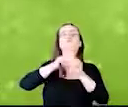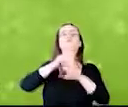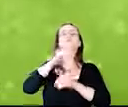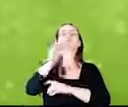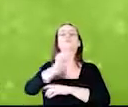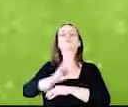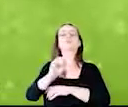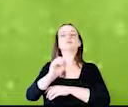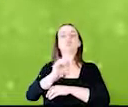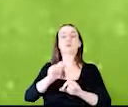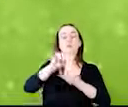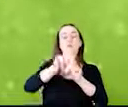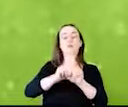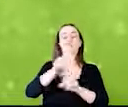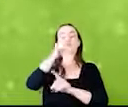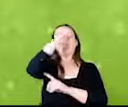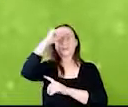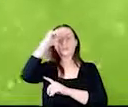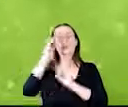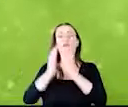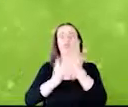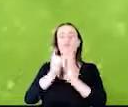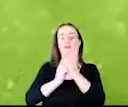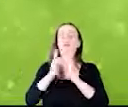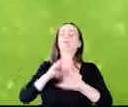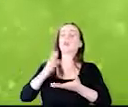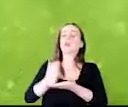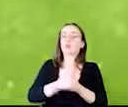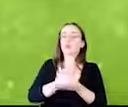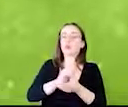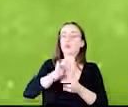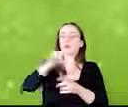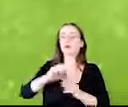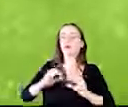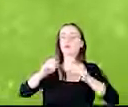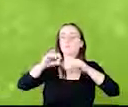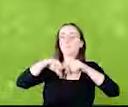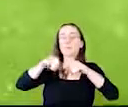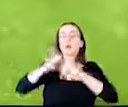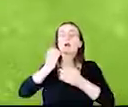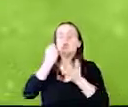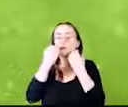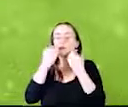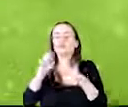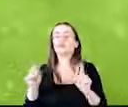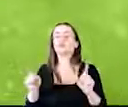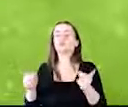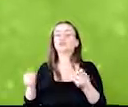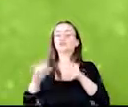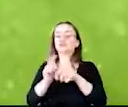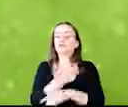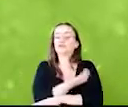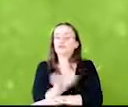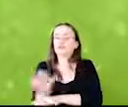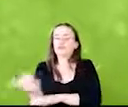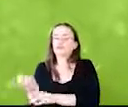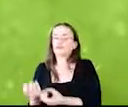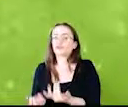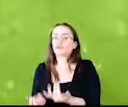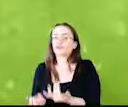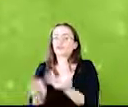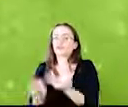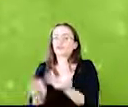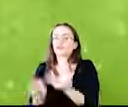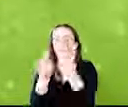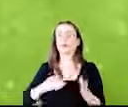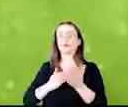soja e plantar o milho. Plantamos o milho junto com o capim, um programa que começou na Embrapa, né, que é